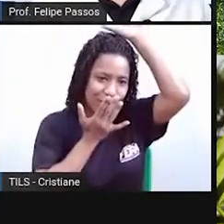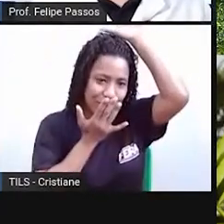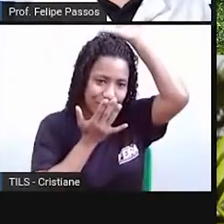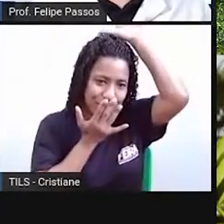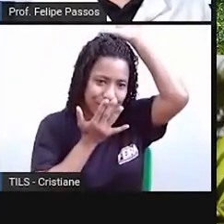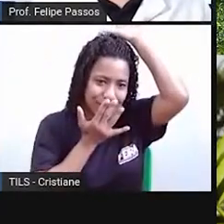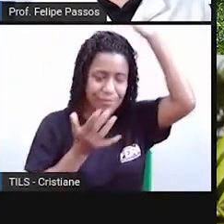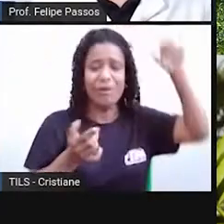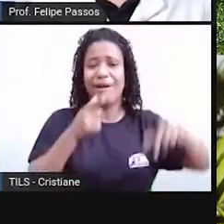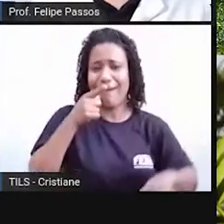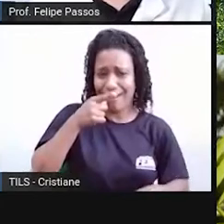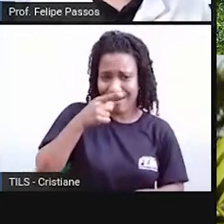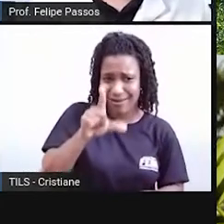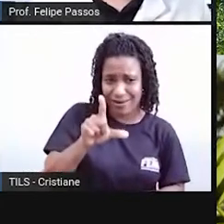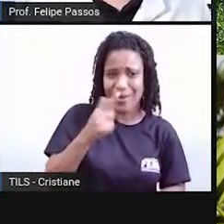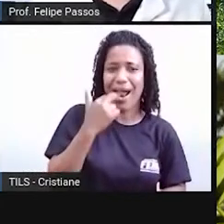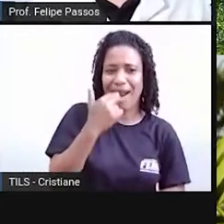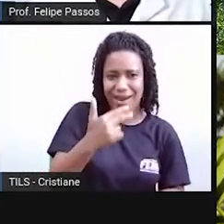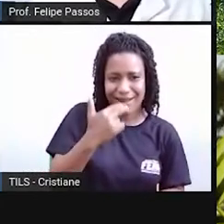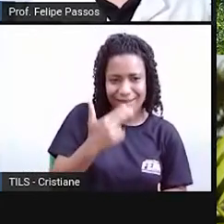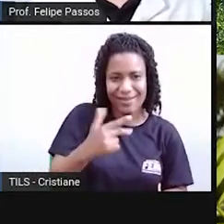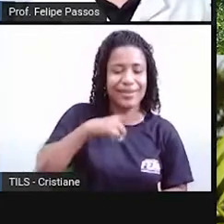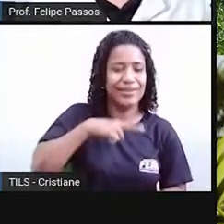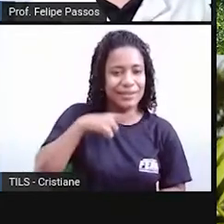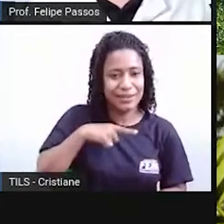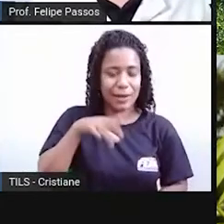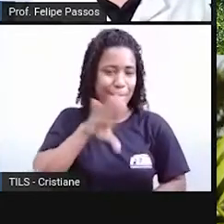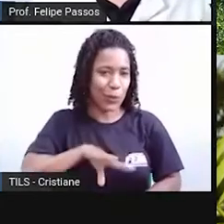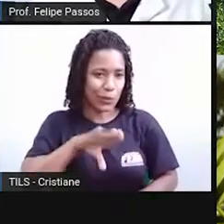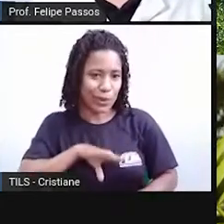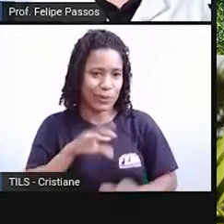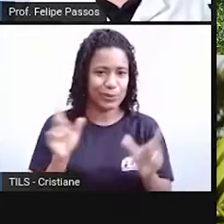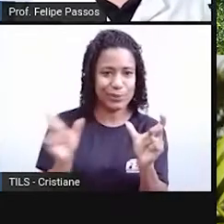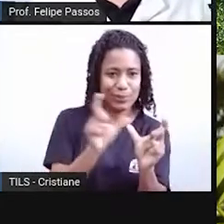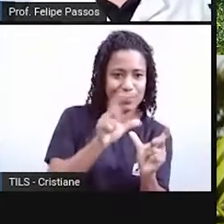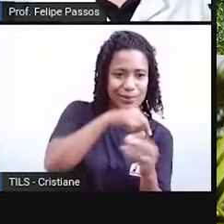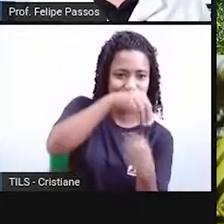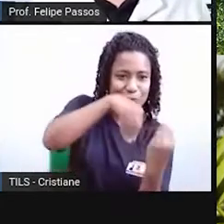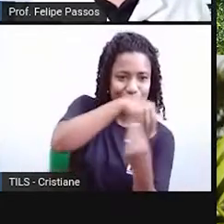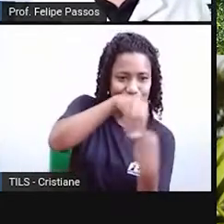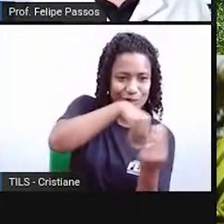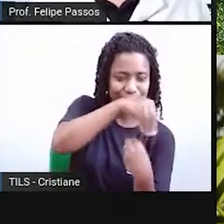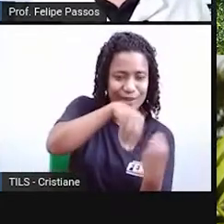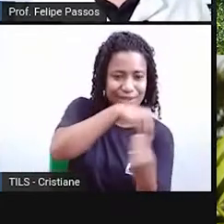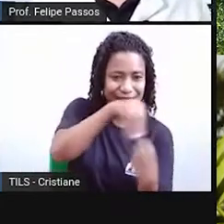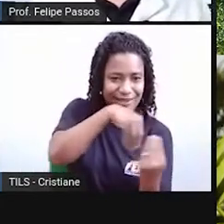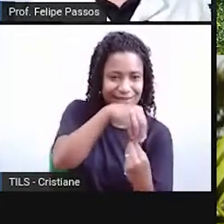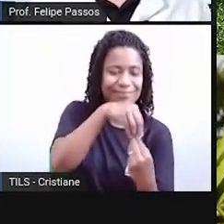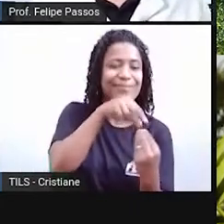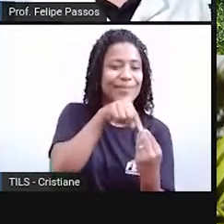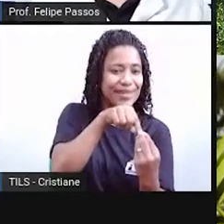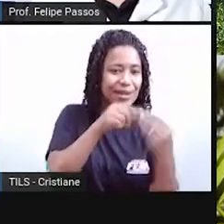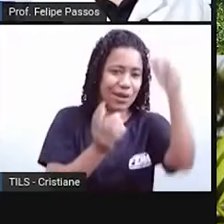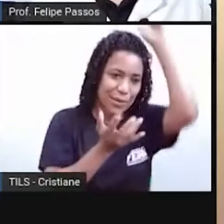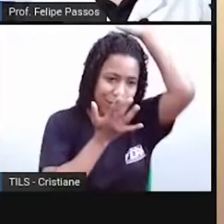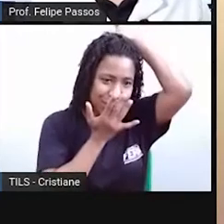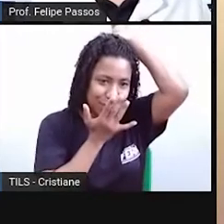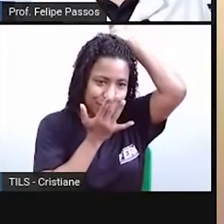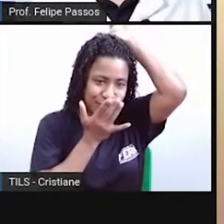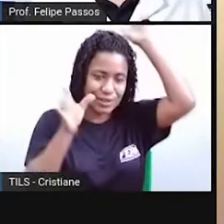acoplando, digamos assim, palavras, expressões indígenas no idioma português de Portugal.